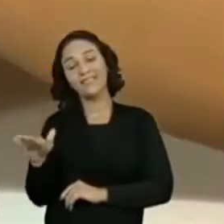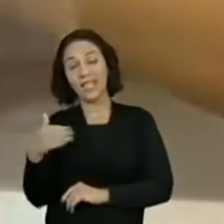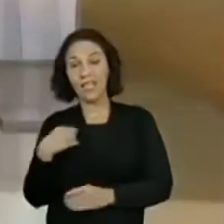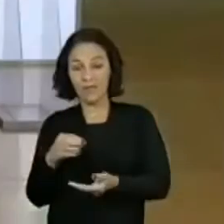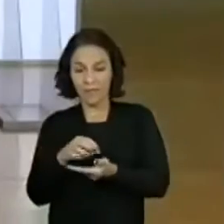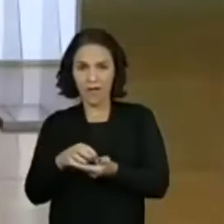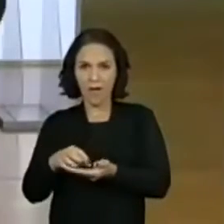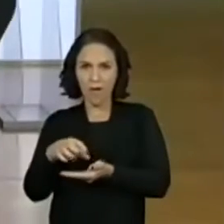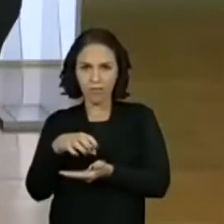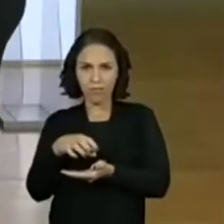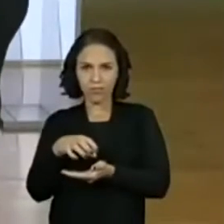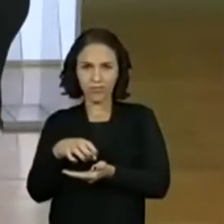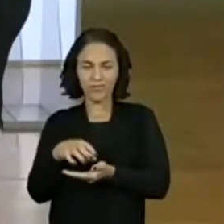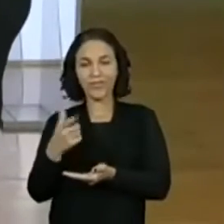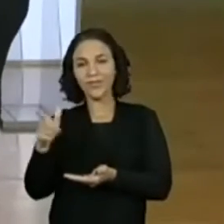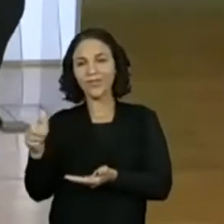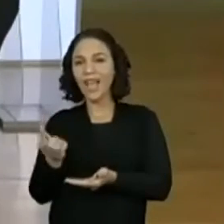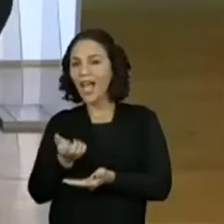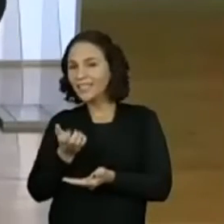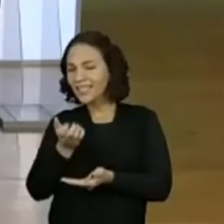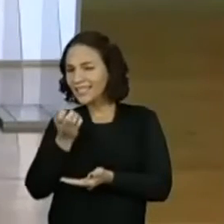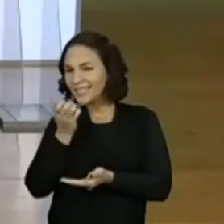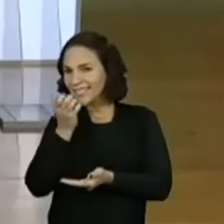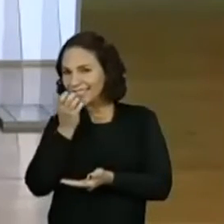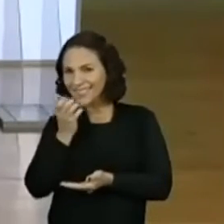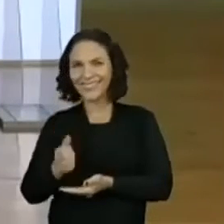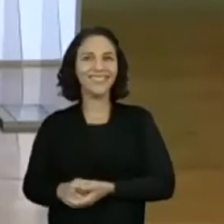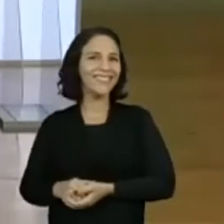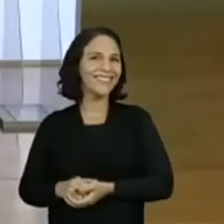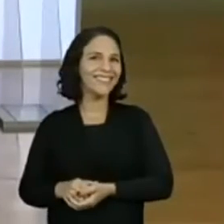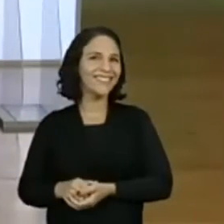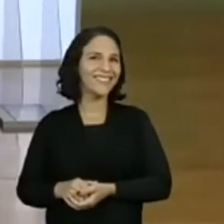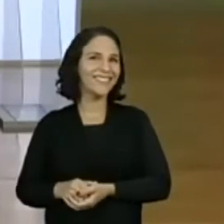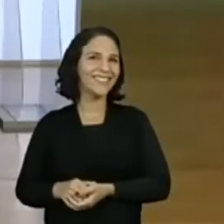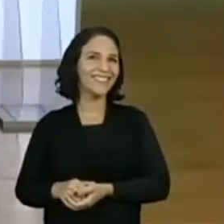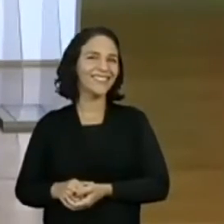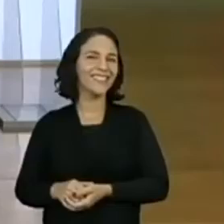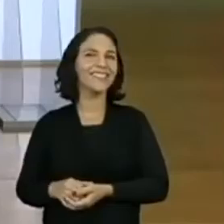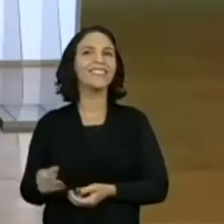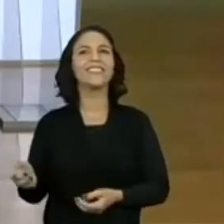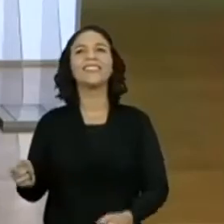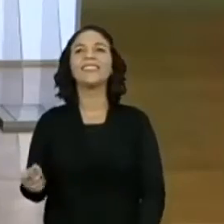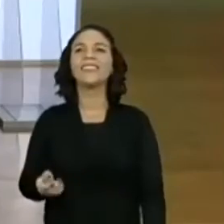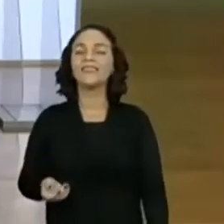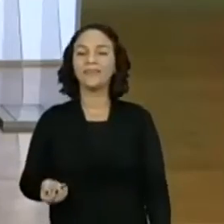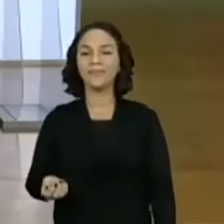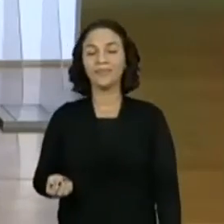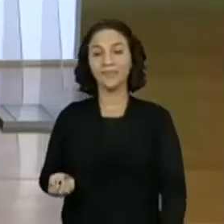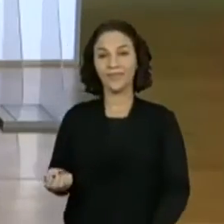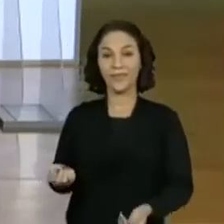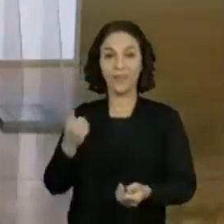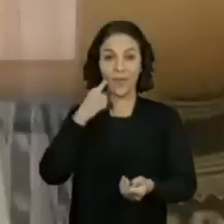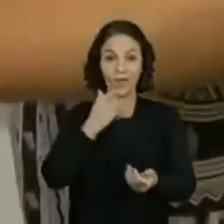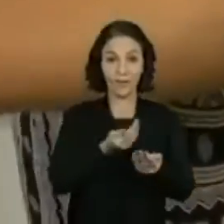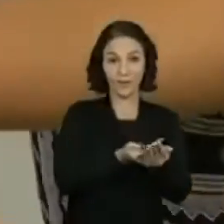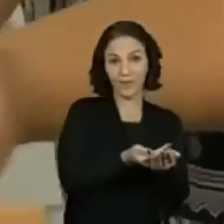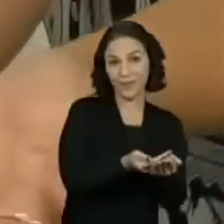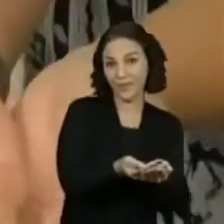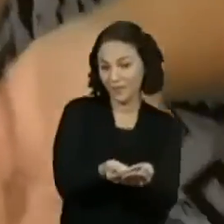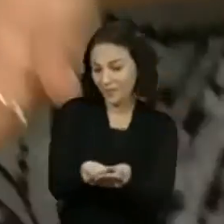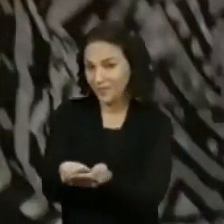a nossa espiga cheia e comia a... Agora vamos, hein? Olha, observa aí junto com o pessoal. Vamos lá? Curre, Curre, curre. Olha só.